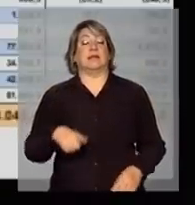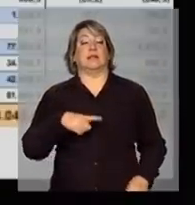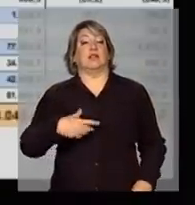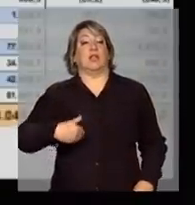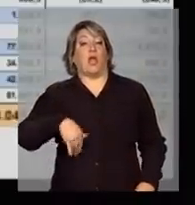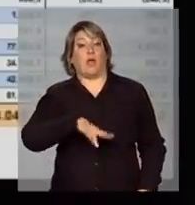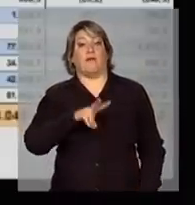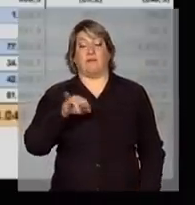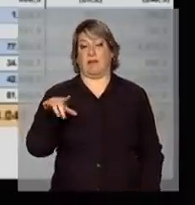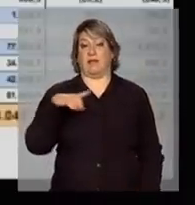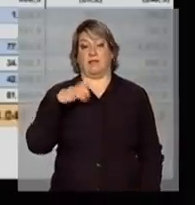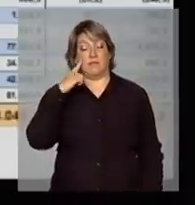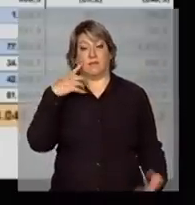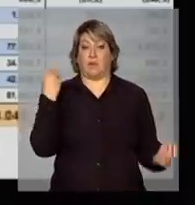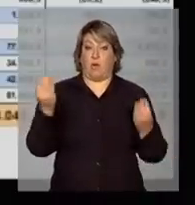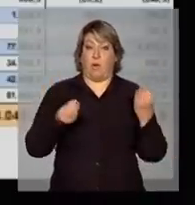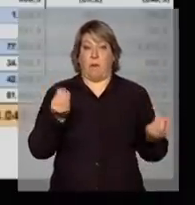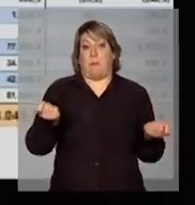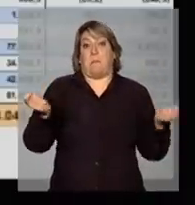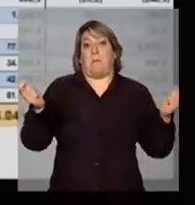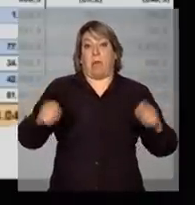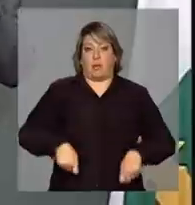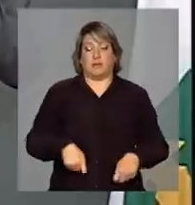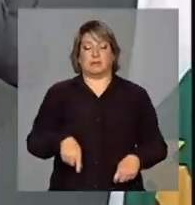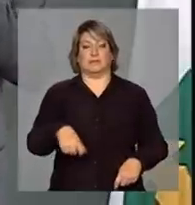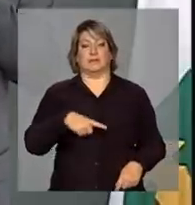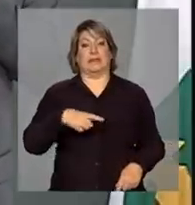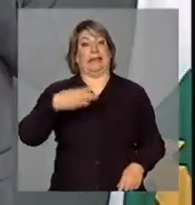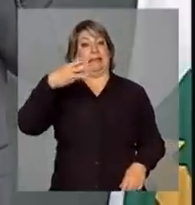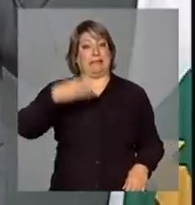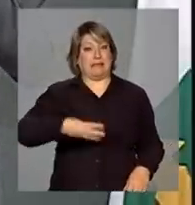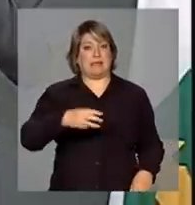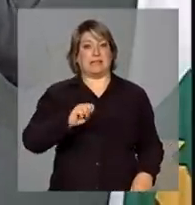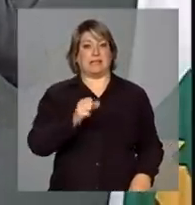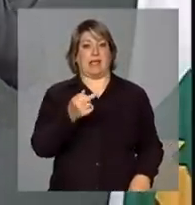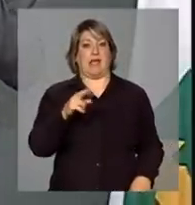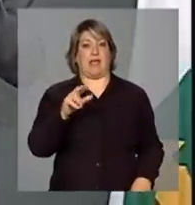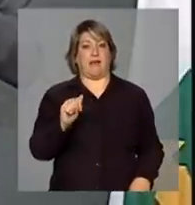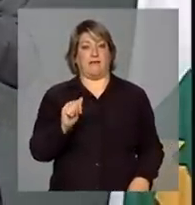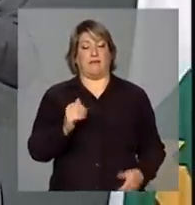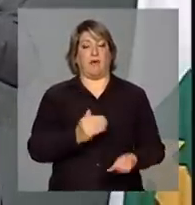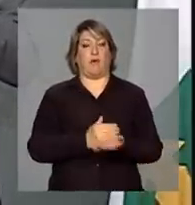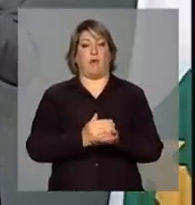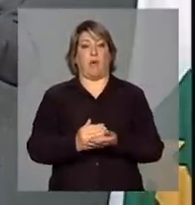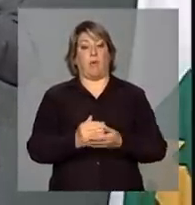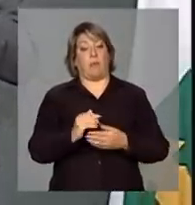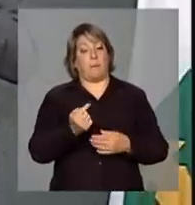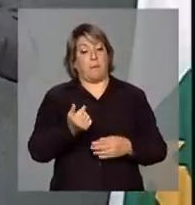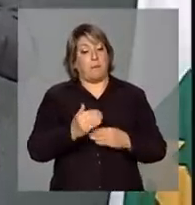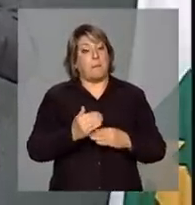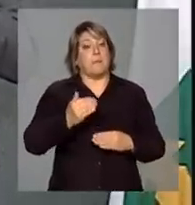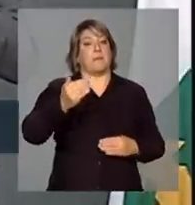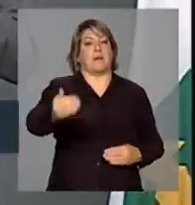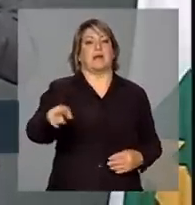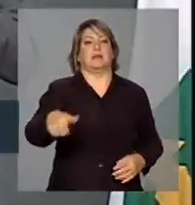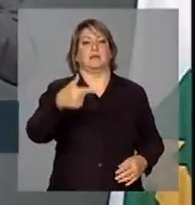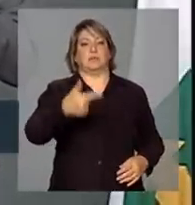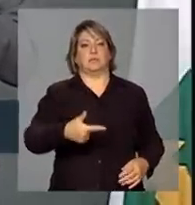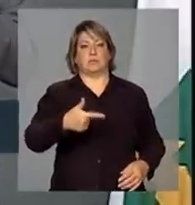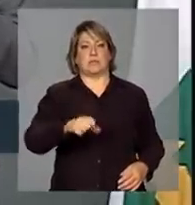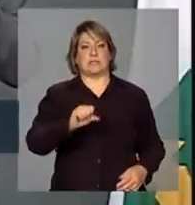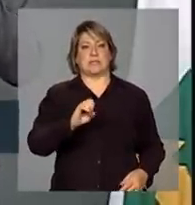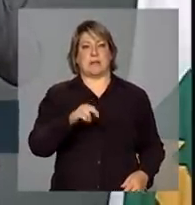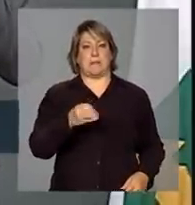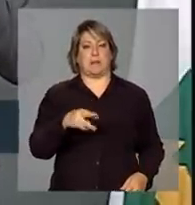possivelmente, essa terceira safra entrando um pouco mais distante no segundo semestre. O